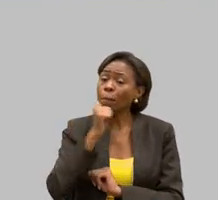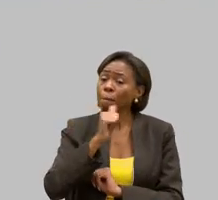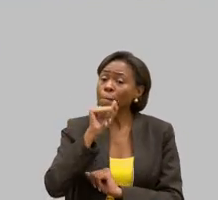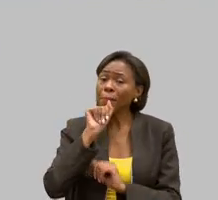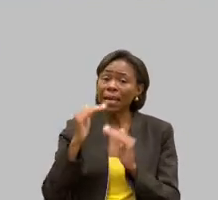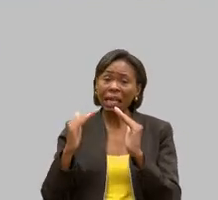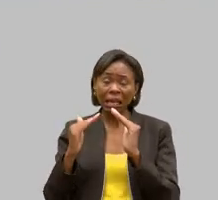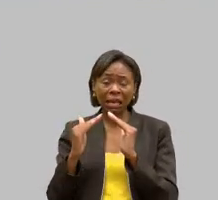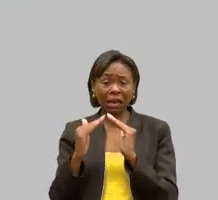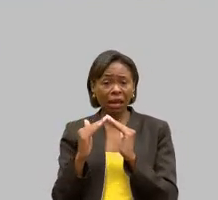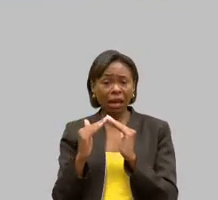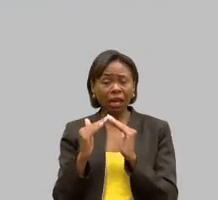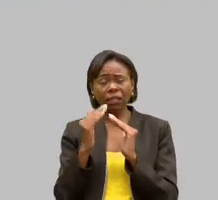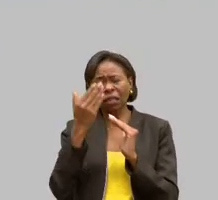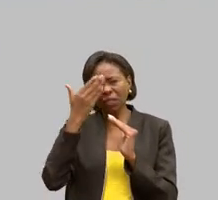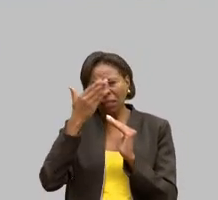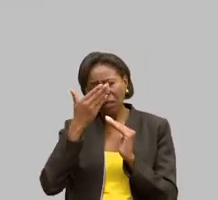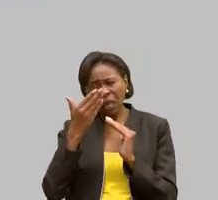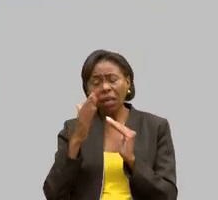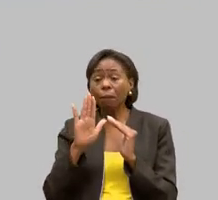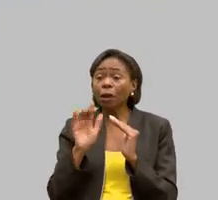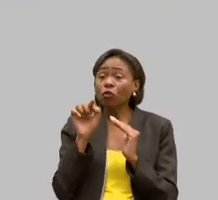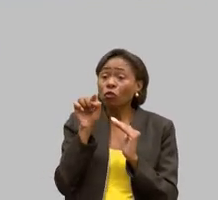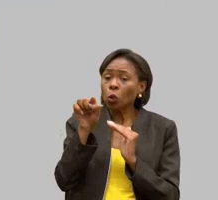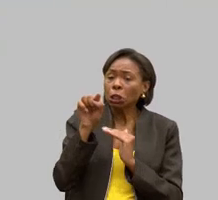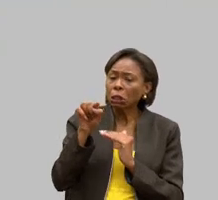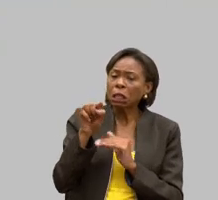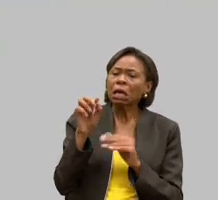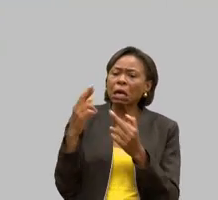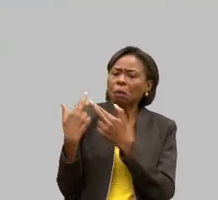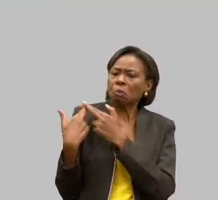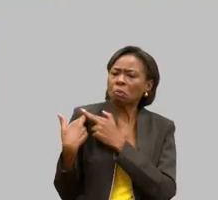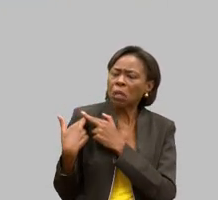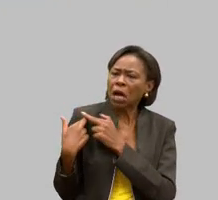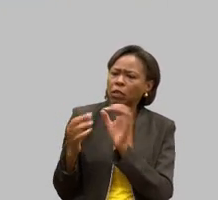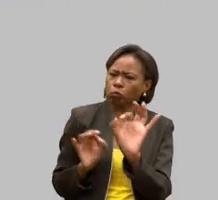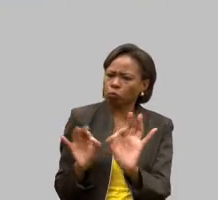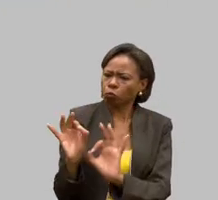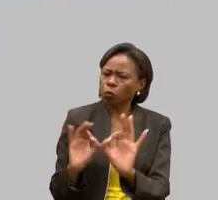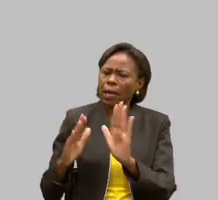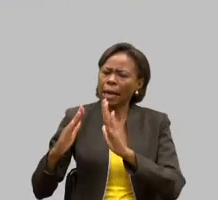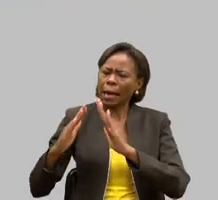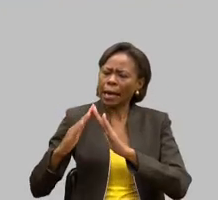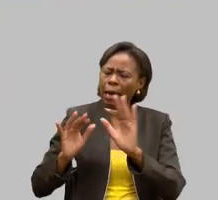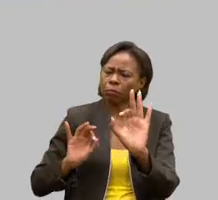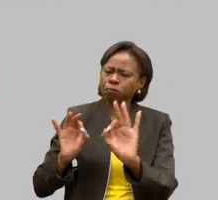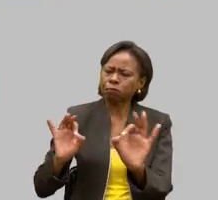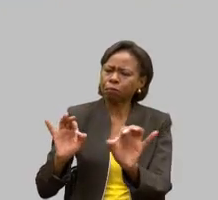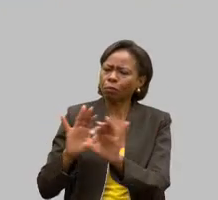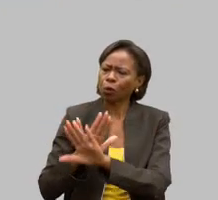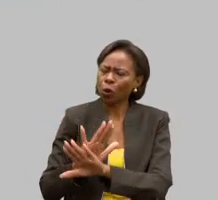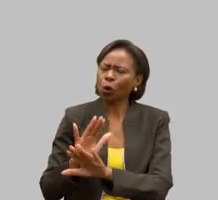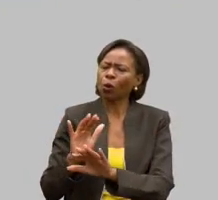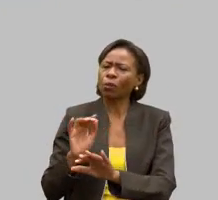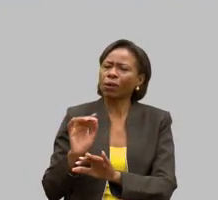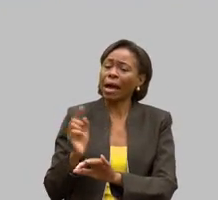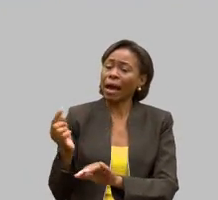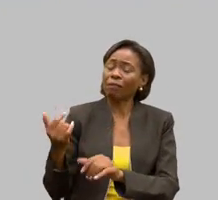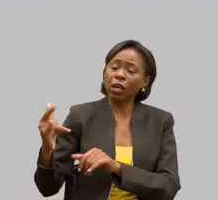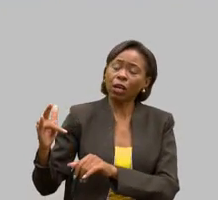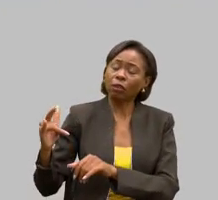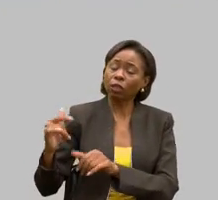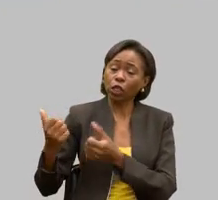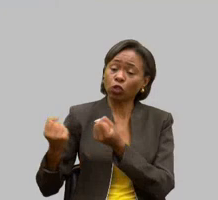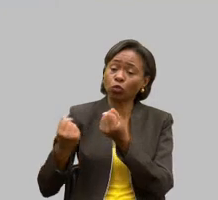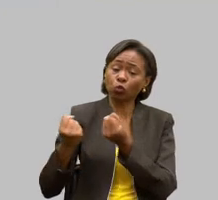tudo organizado, está aqui hoje, vem dirigindo de florestal e para nos dar aqui um belo exemplo de